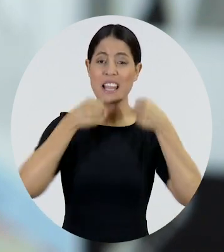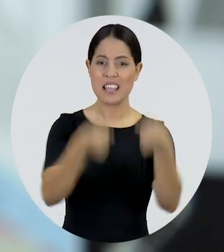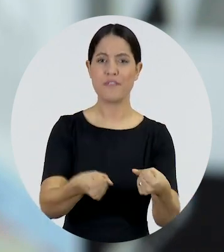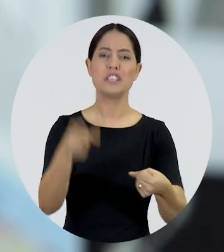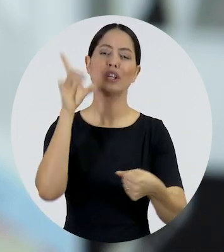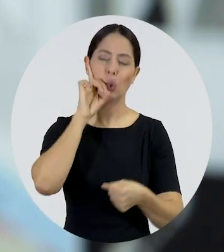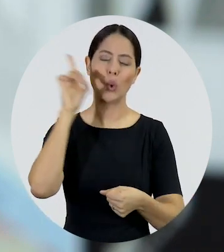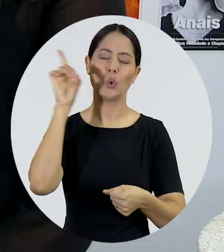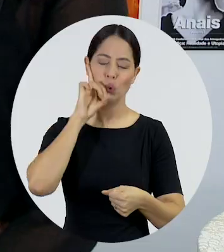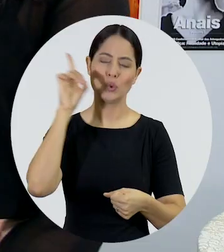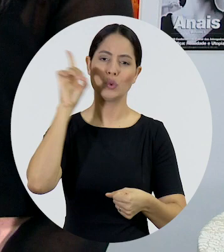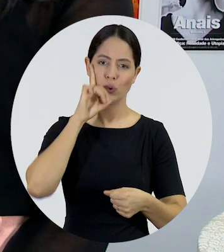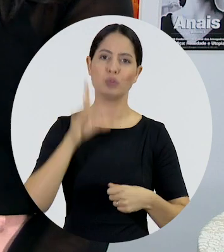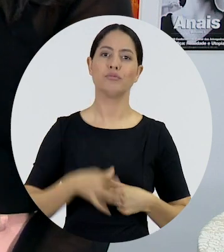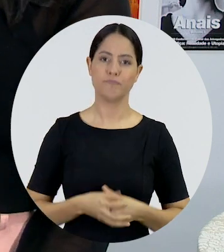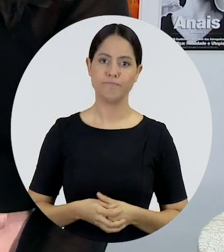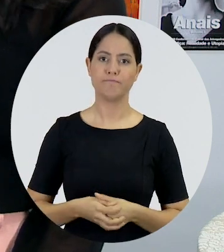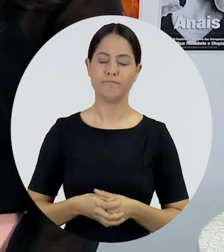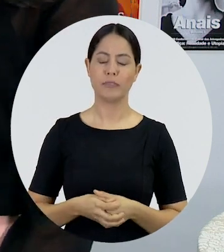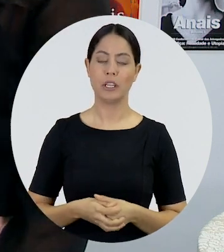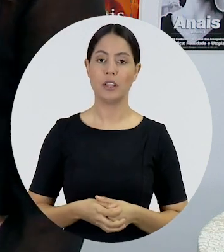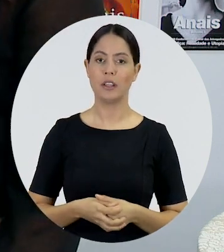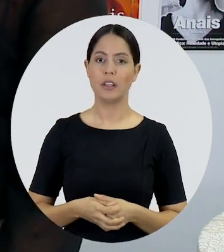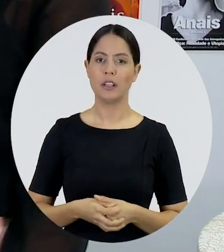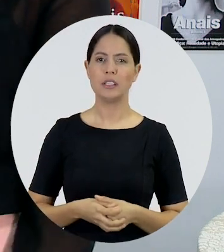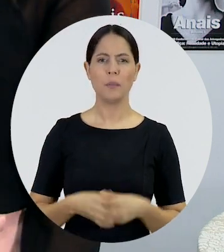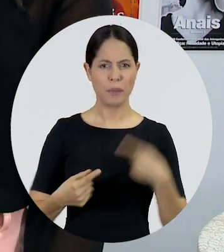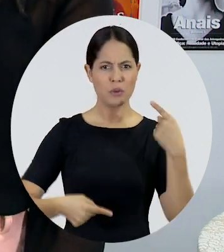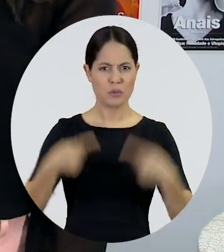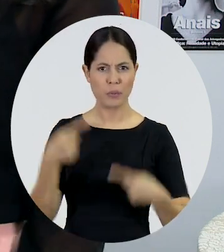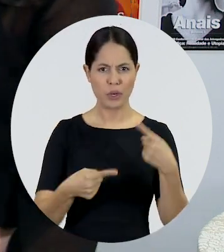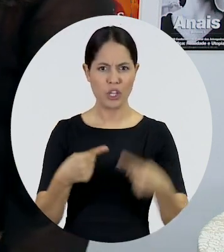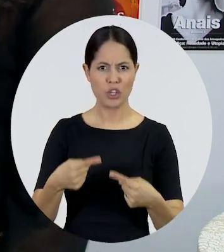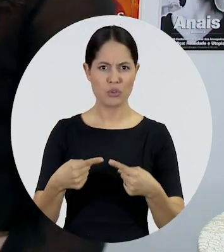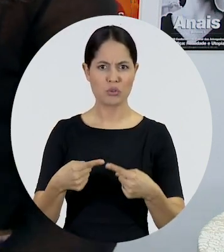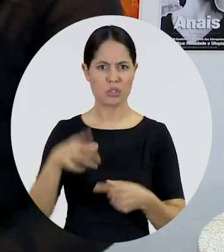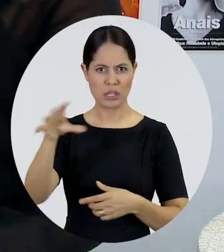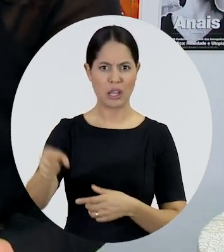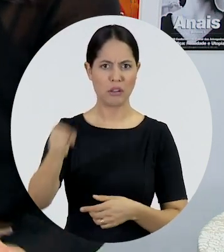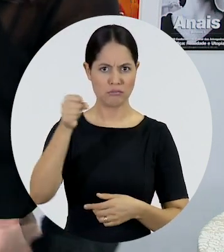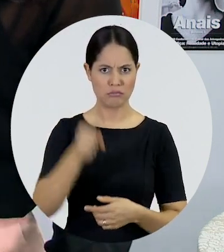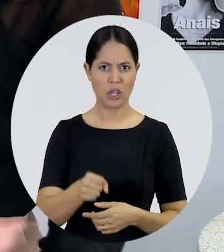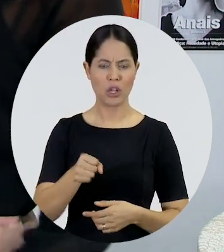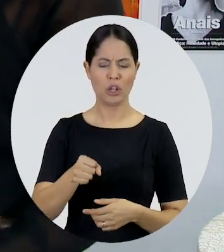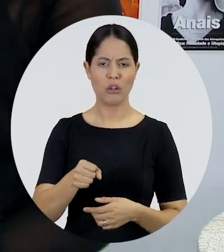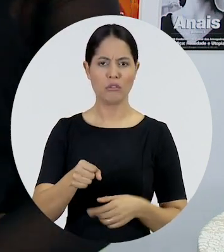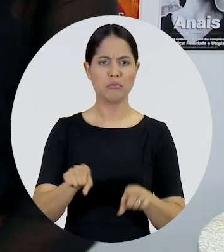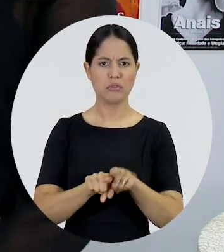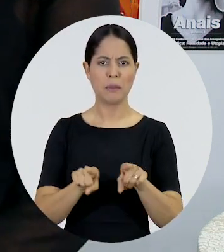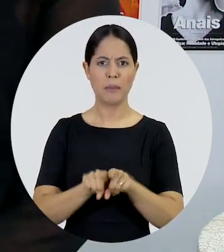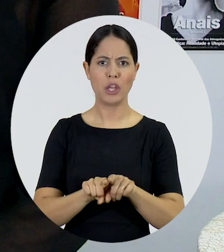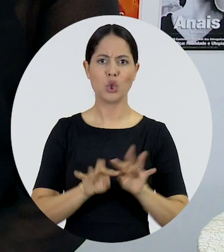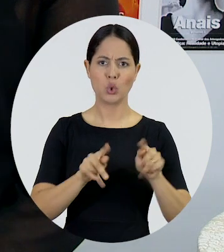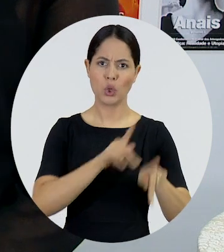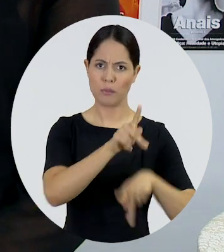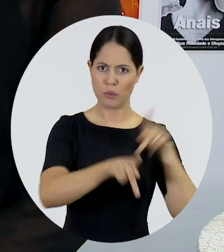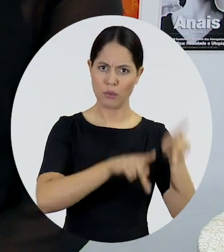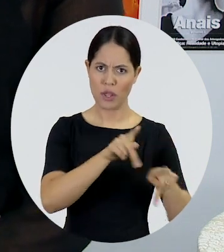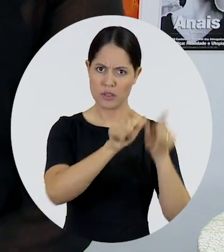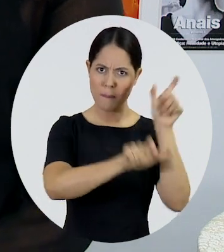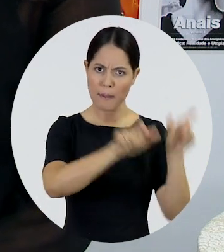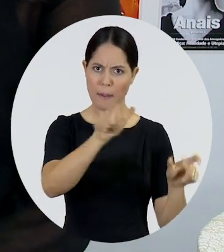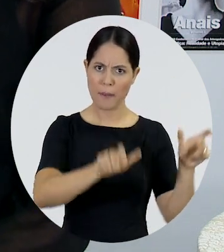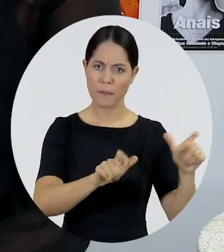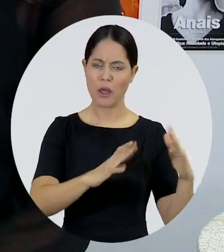santo dia. Tanto pelos políticos que hoje estão no poder, quanto por todas as pessoas que moram no país. Exatamente.